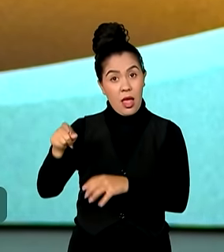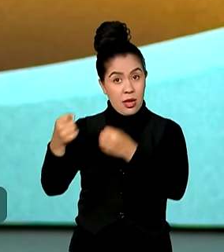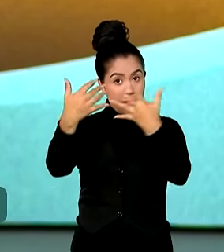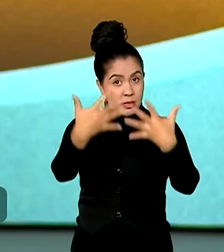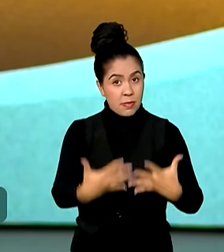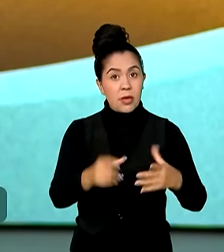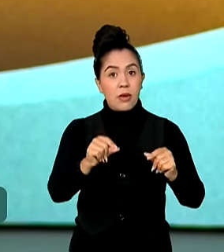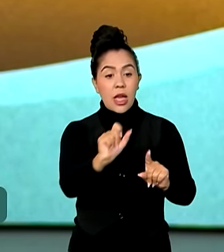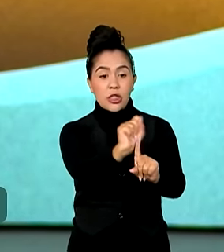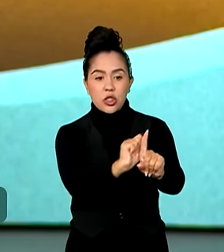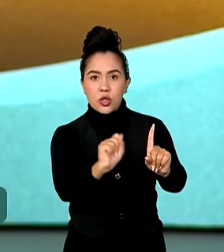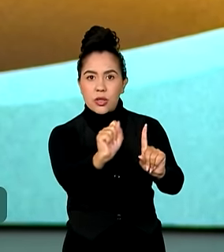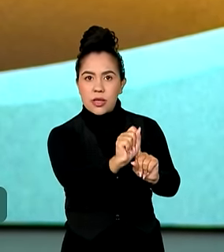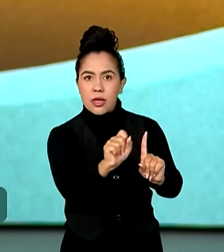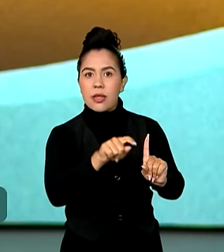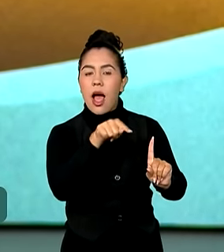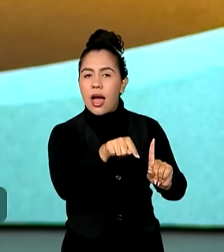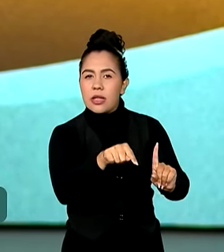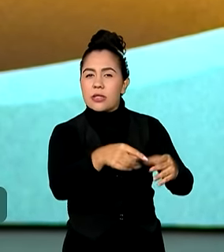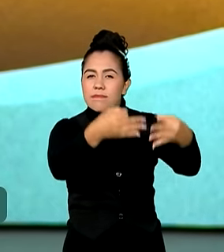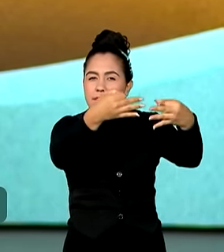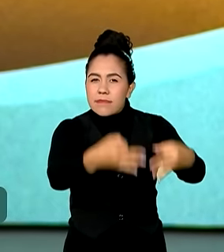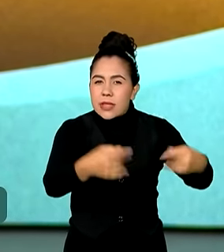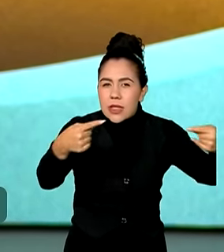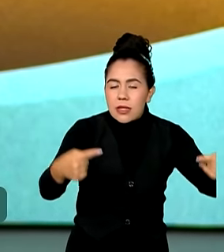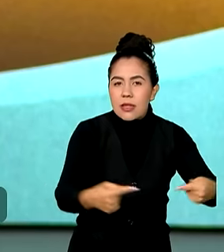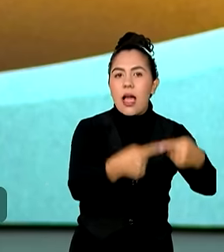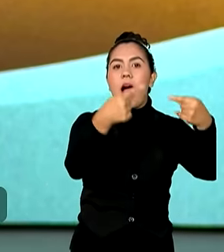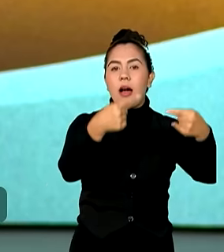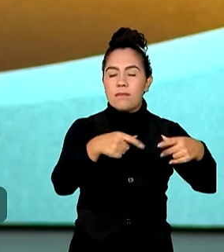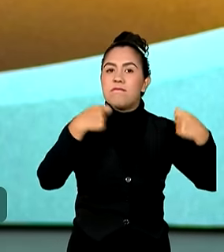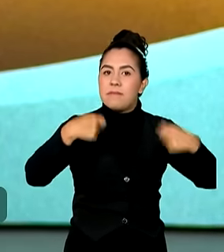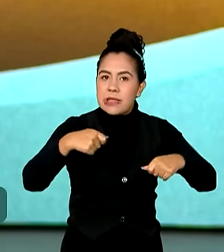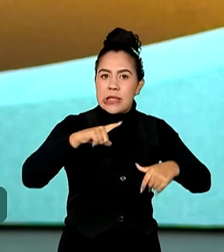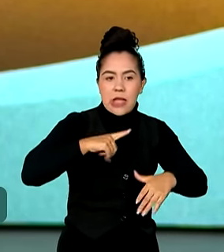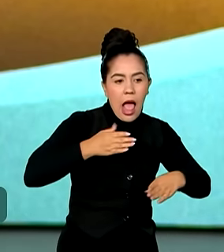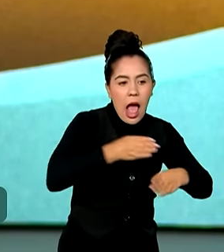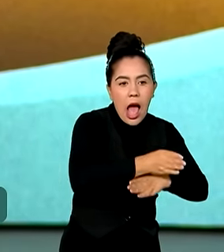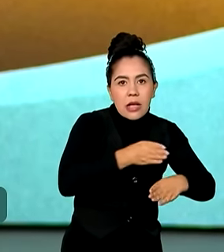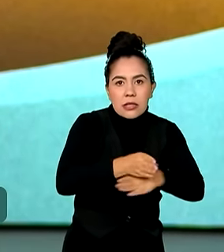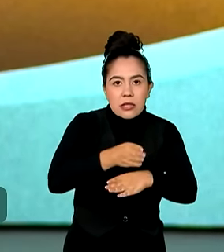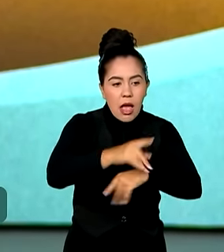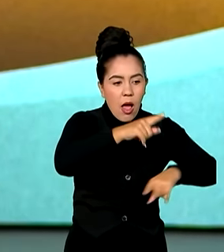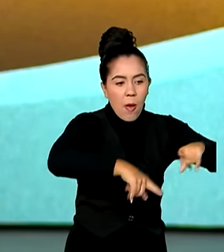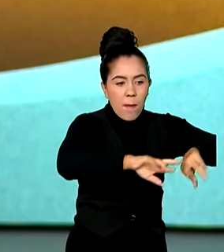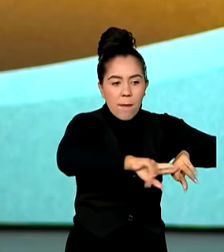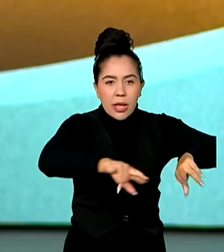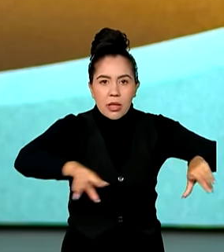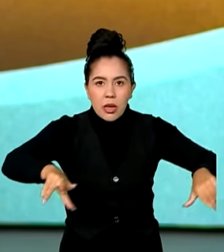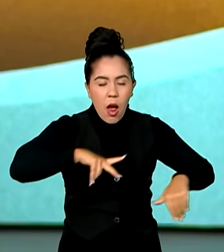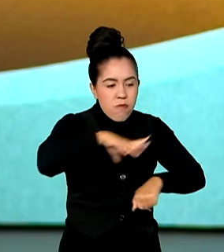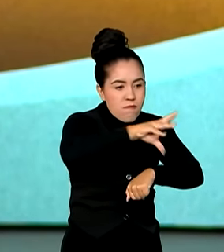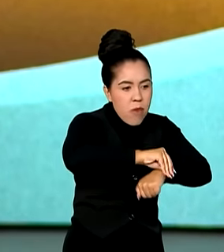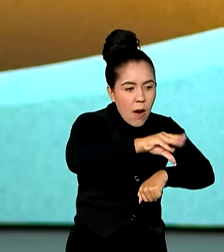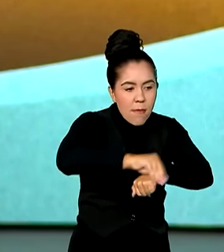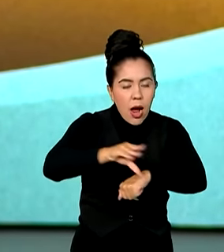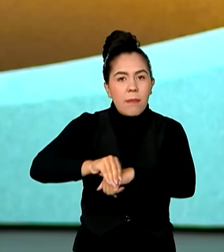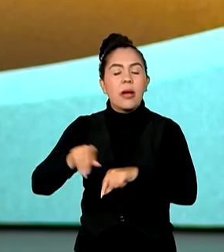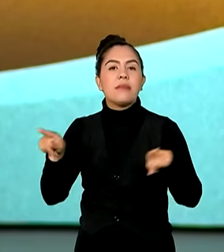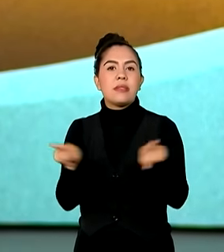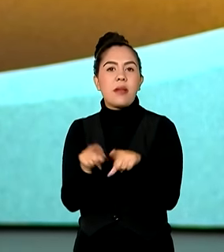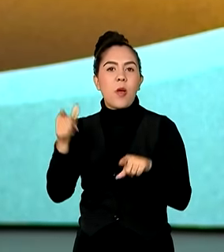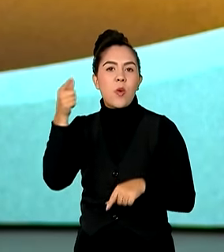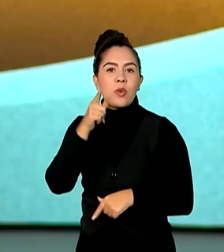ideal deve assegurar não só os meios materiais de vida, mas também a possibilidade de acesso